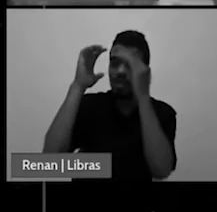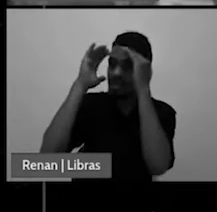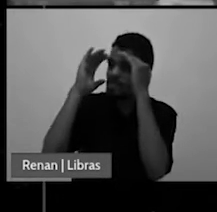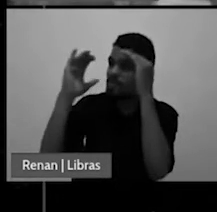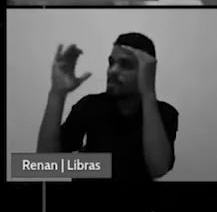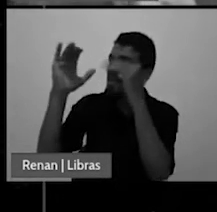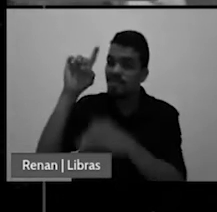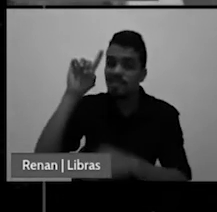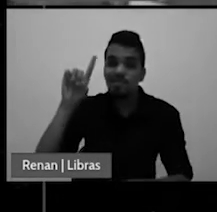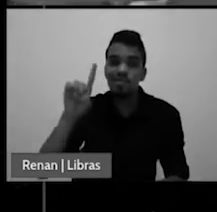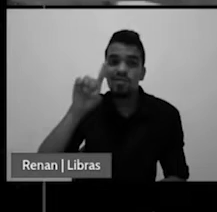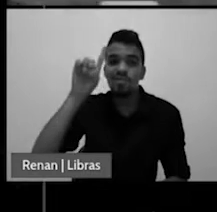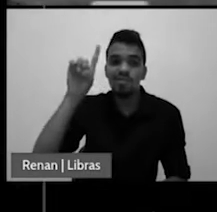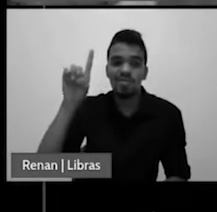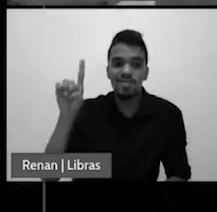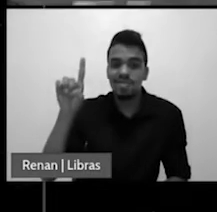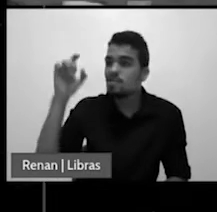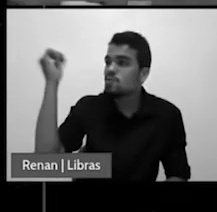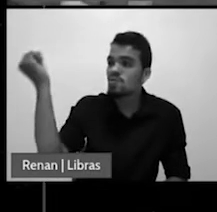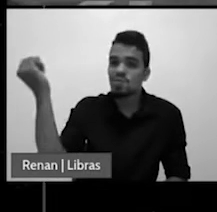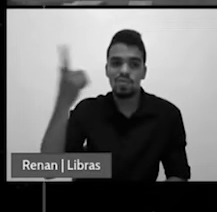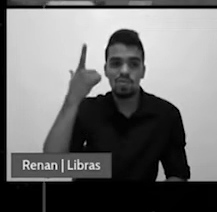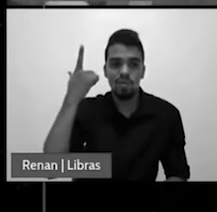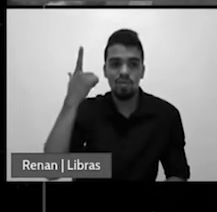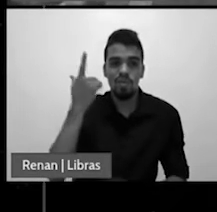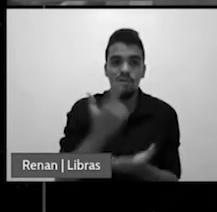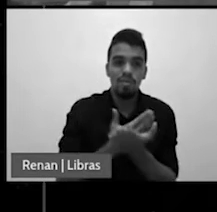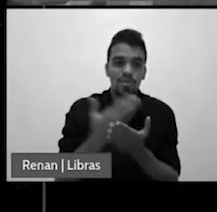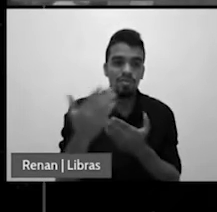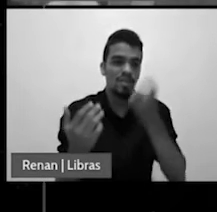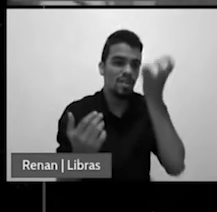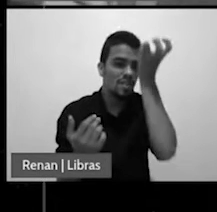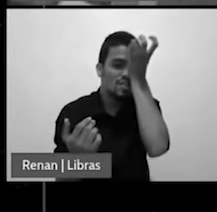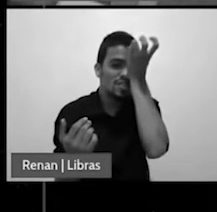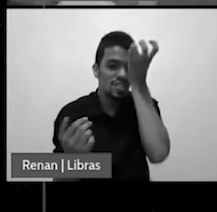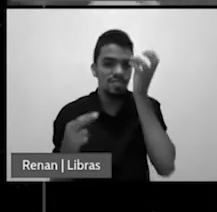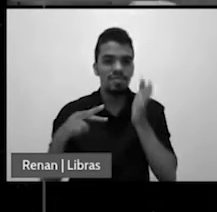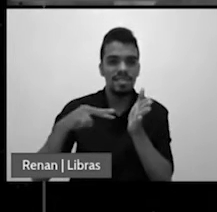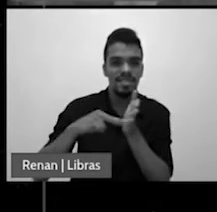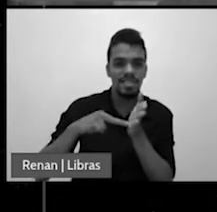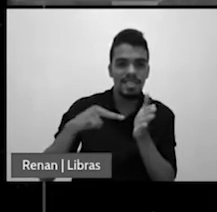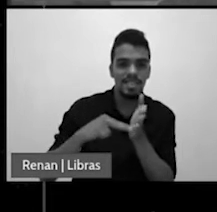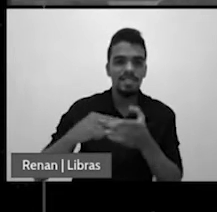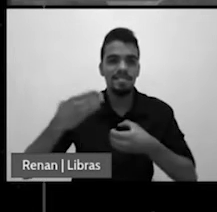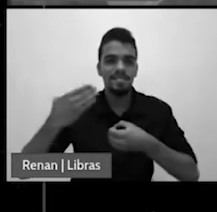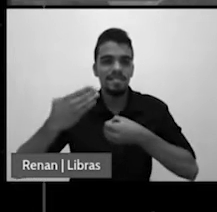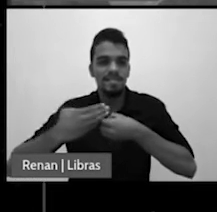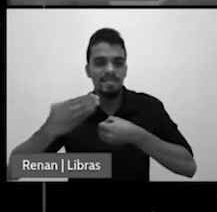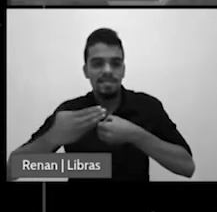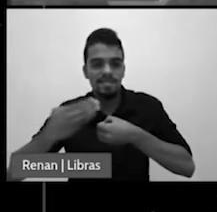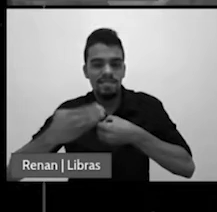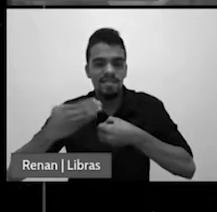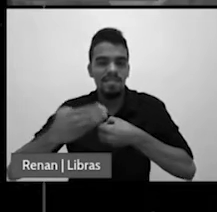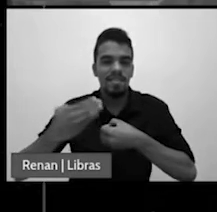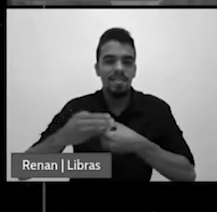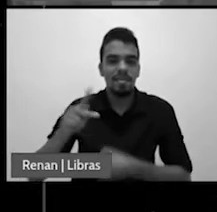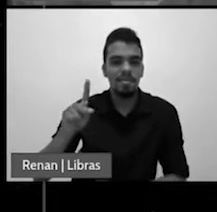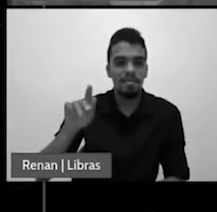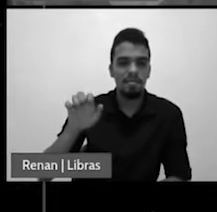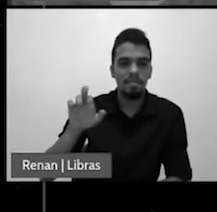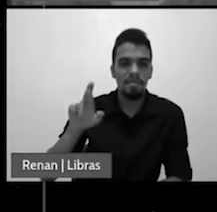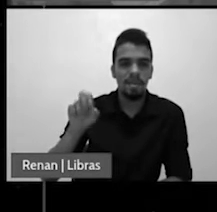Desde o Egito, passando pela Síria, a Babilônia, a Pérsia, a Grécia, o Império Romano, foram adoradores do sol.